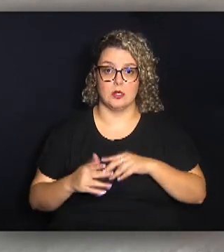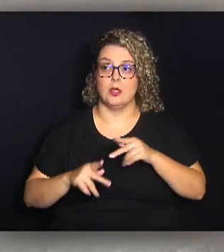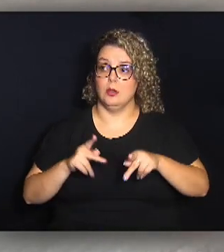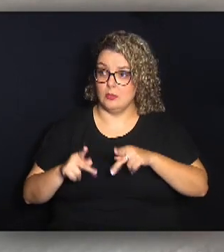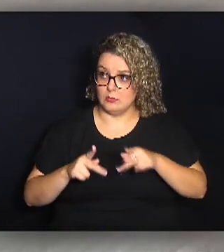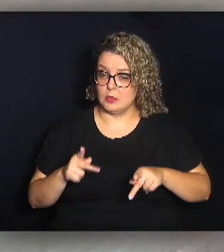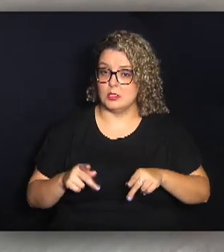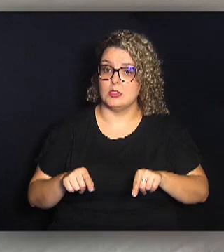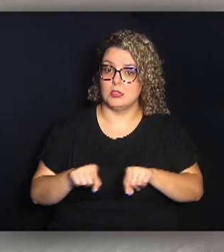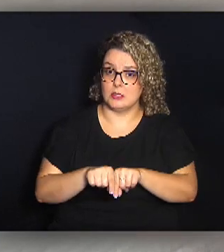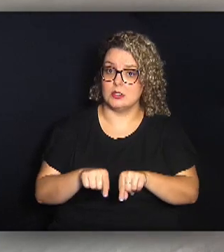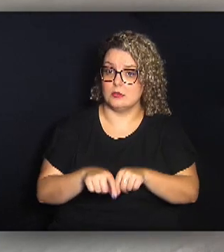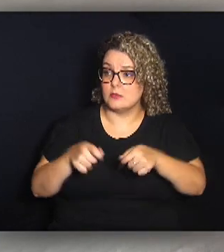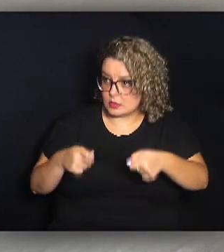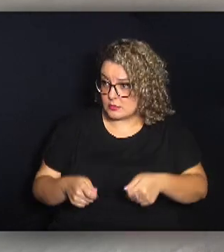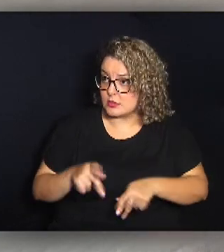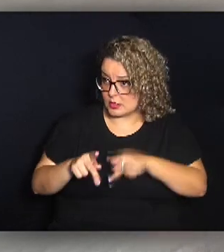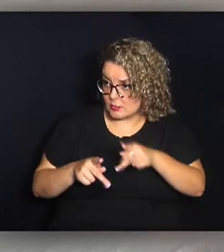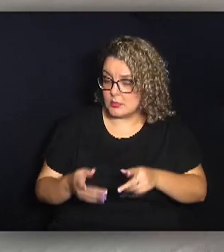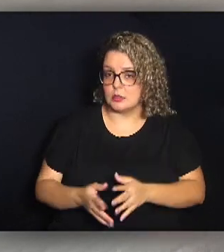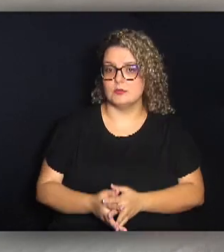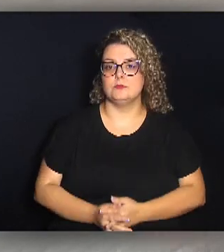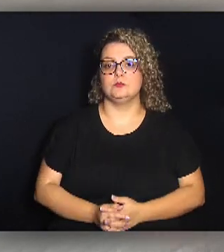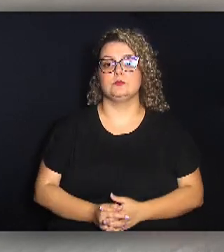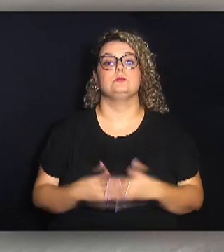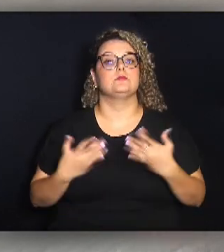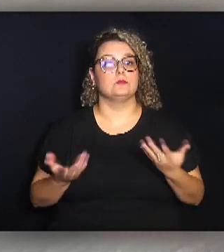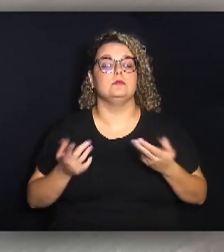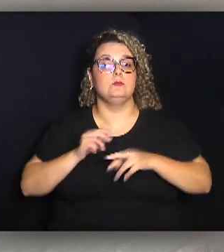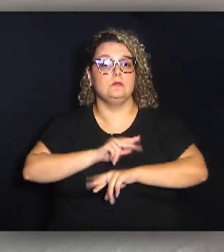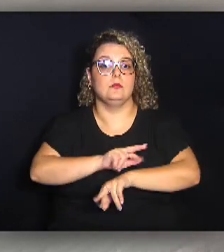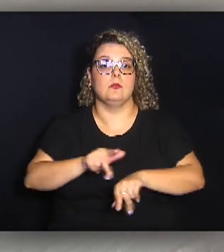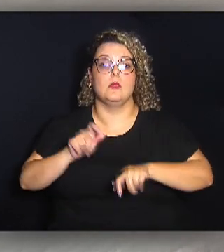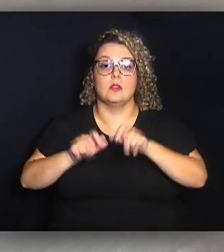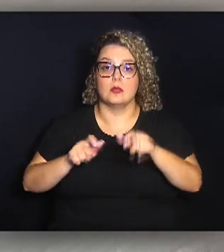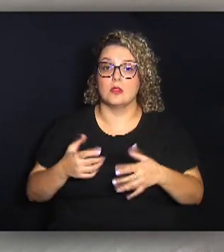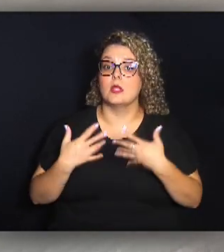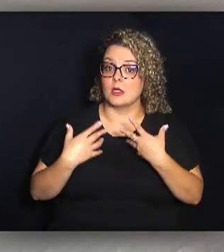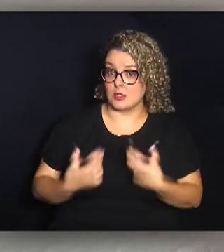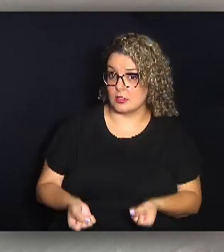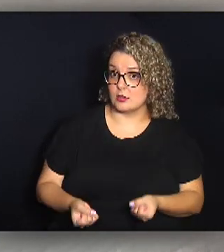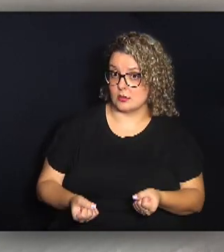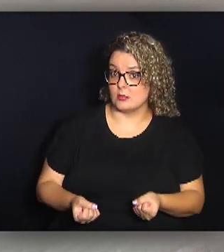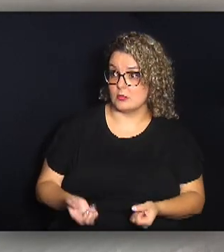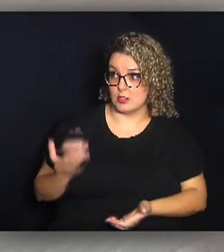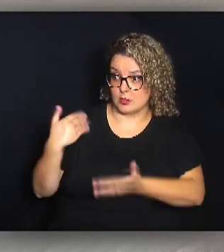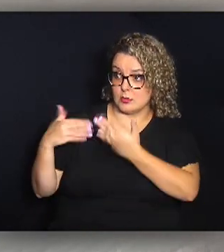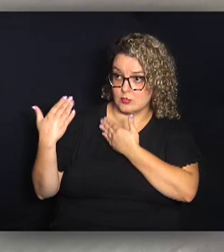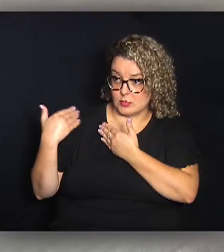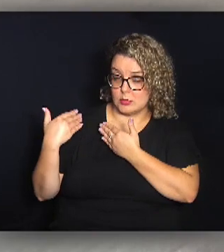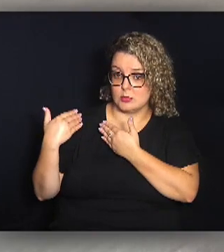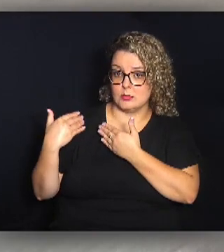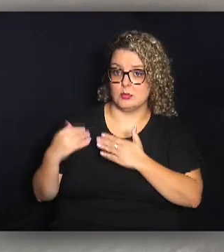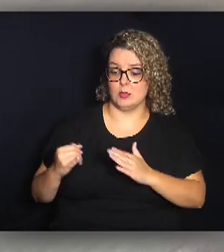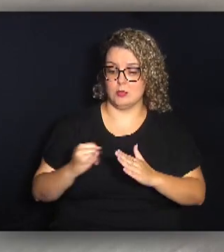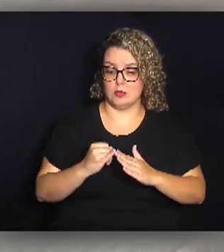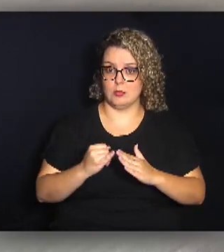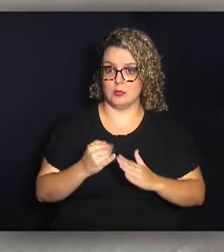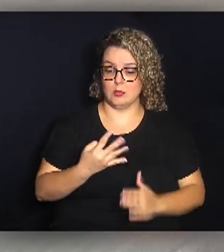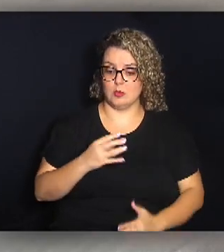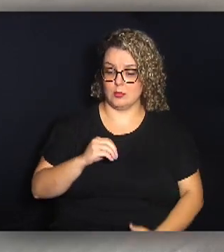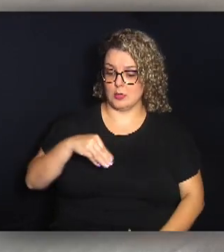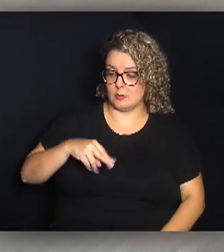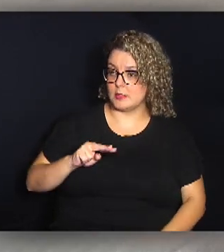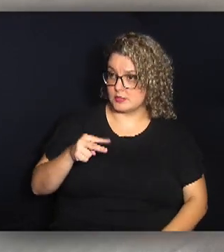diretamente e de fato populares. Então, muita gente recebeu, na época, um imóvel com 40 metros